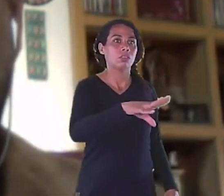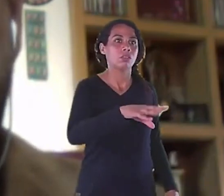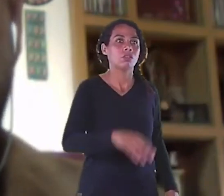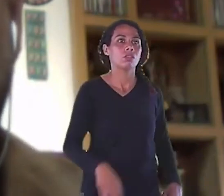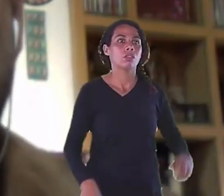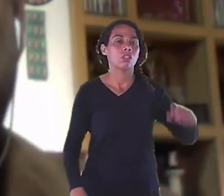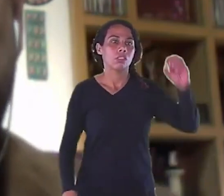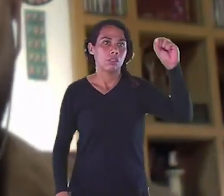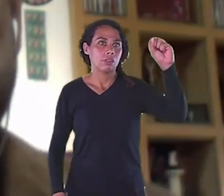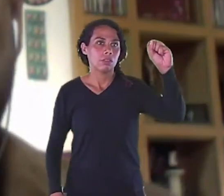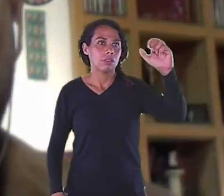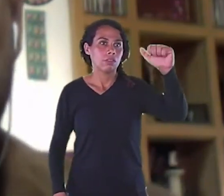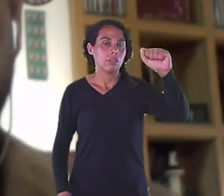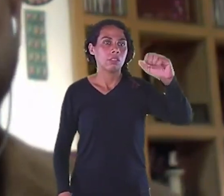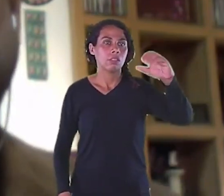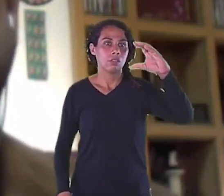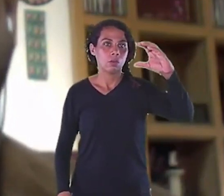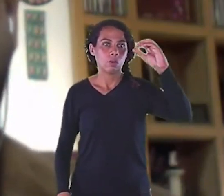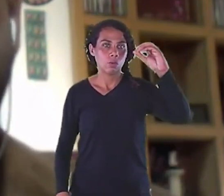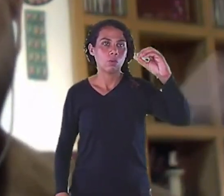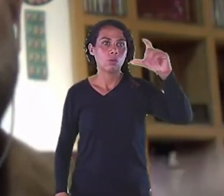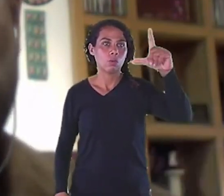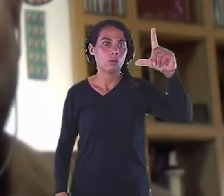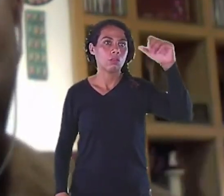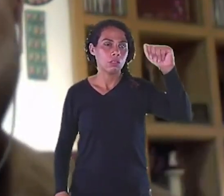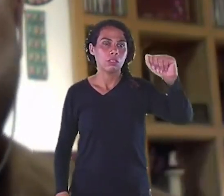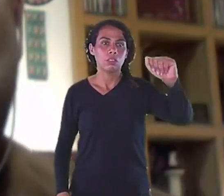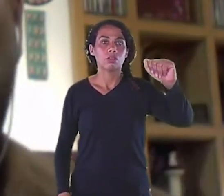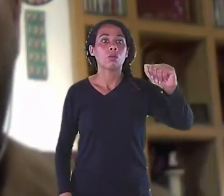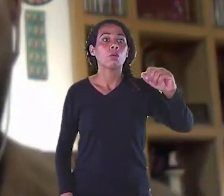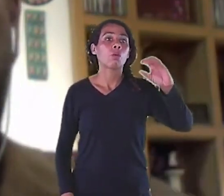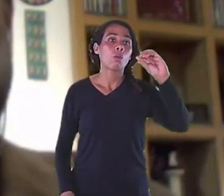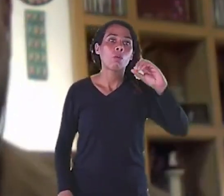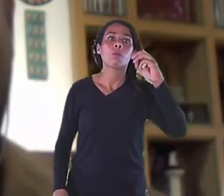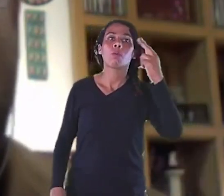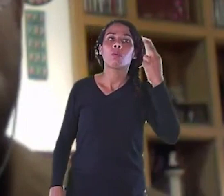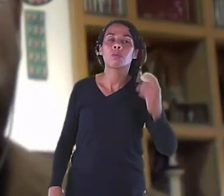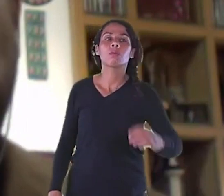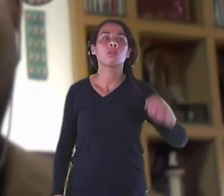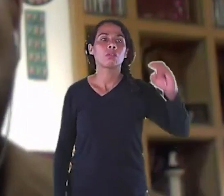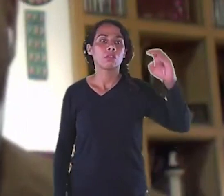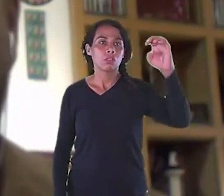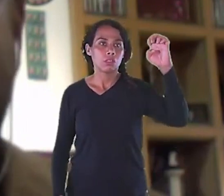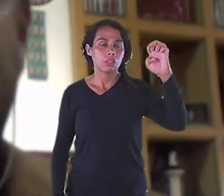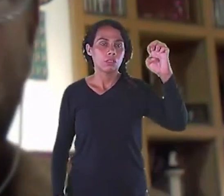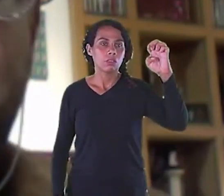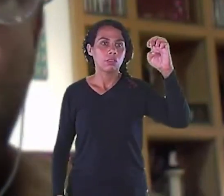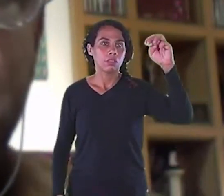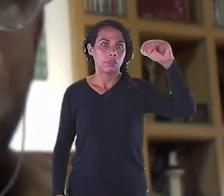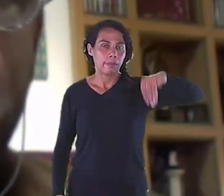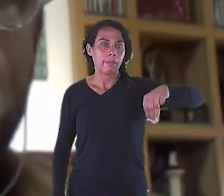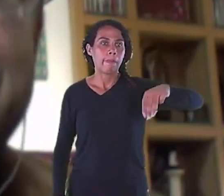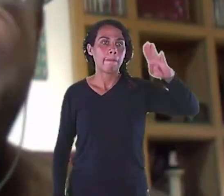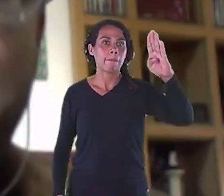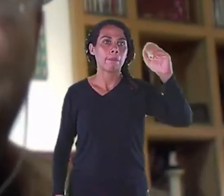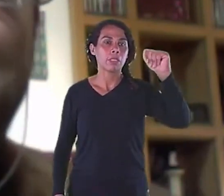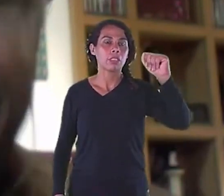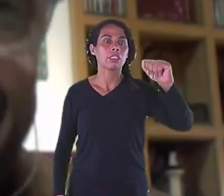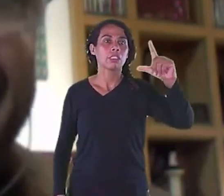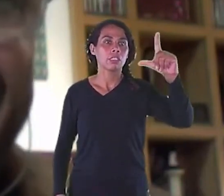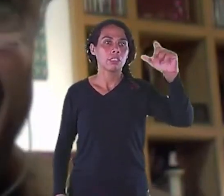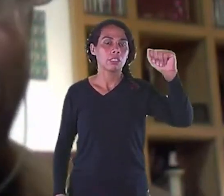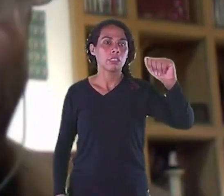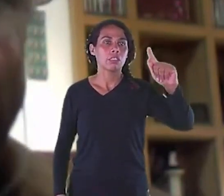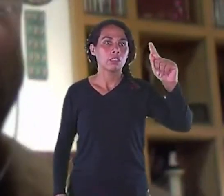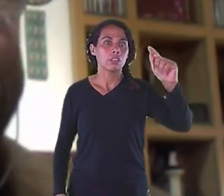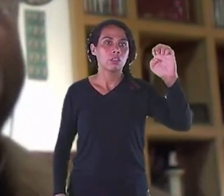De desperdício De materiais Se cada designer Pensar em como fazer Essa embalagem Para não dar impacto Ambiental Salvaria o